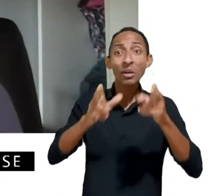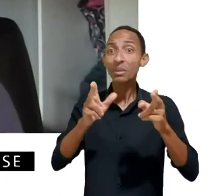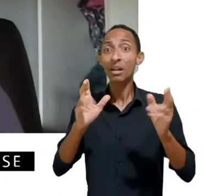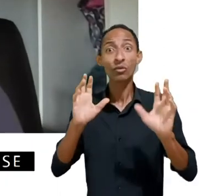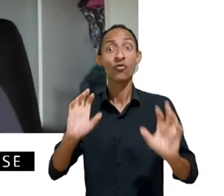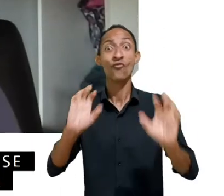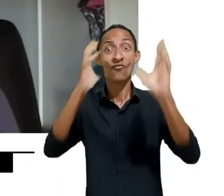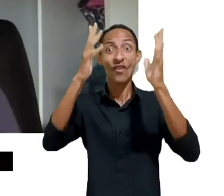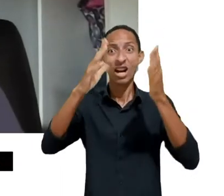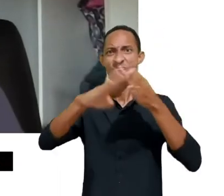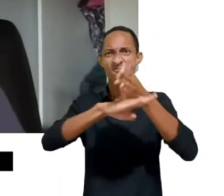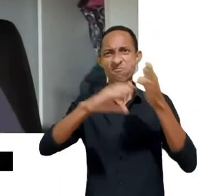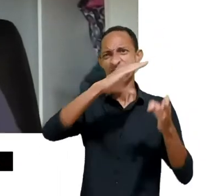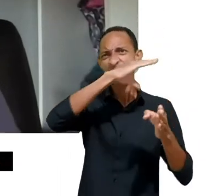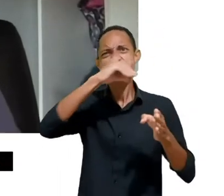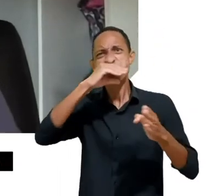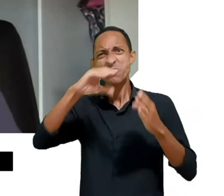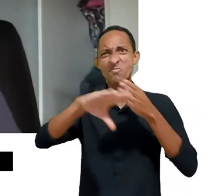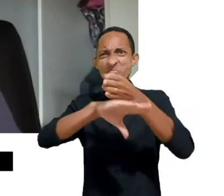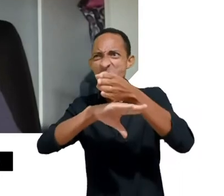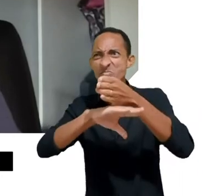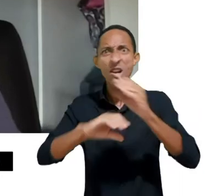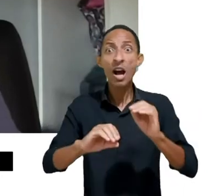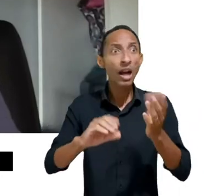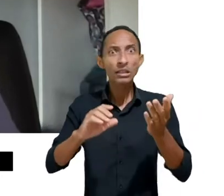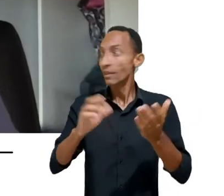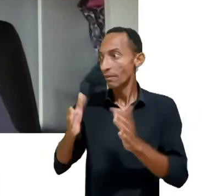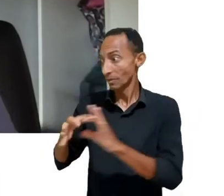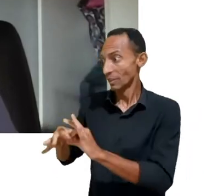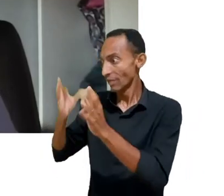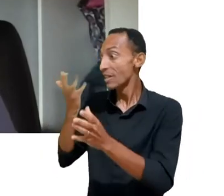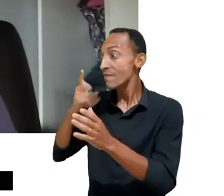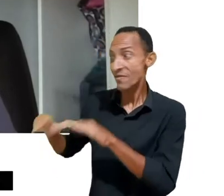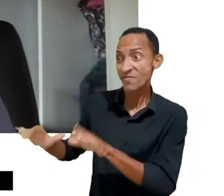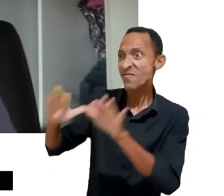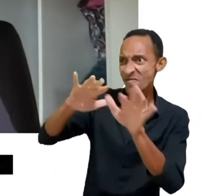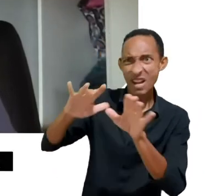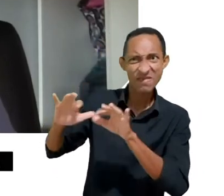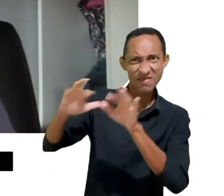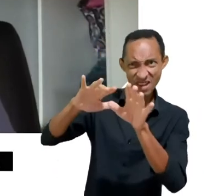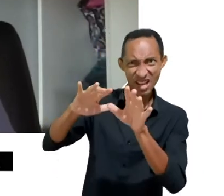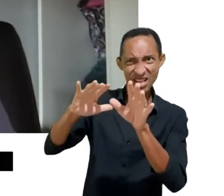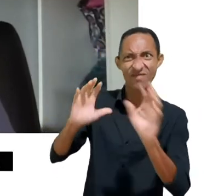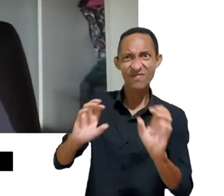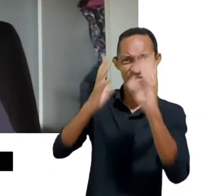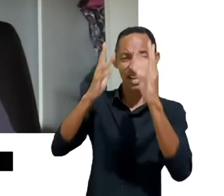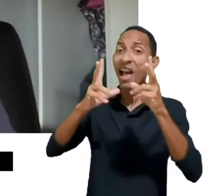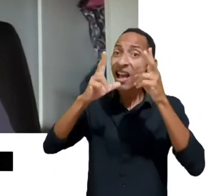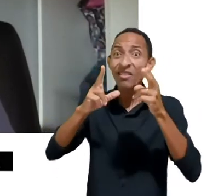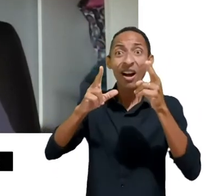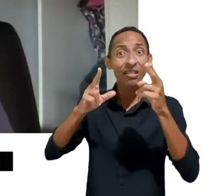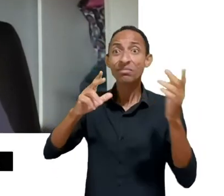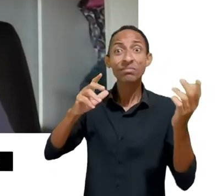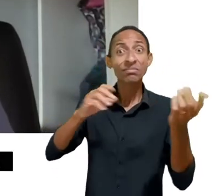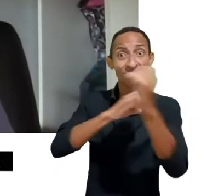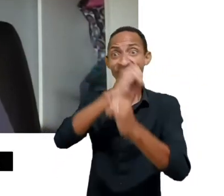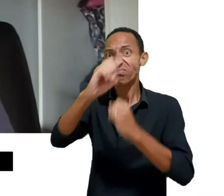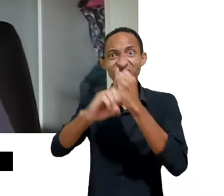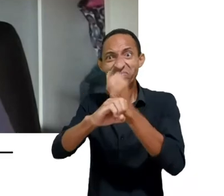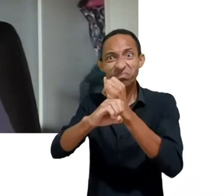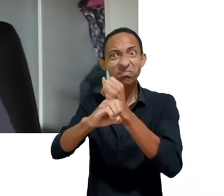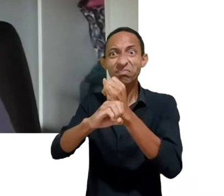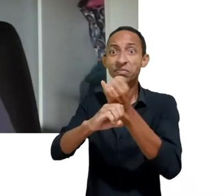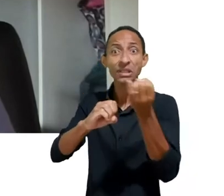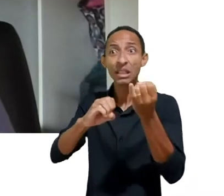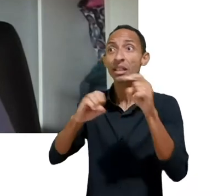de repente, deseja soltar as crianças lá dentro para navegar tranquilamente. E que isso não vai se